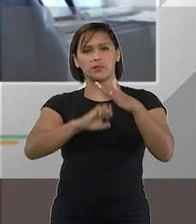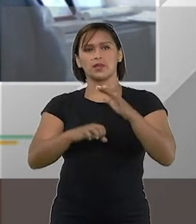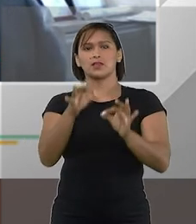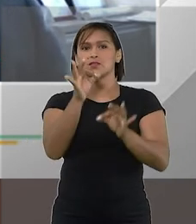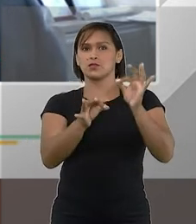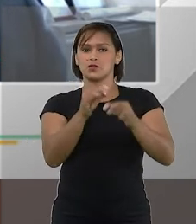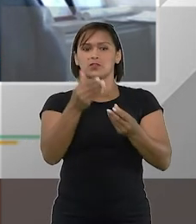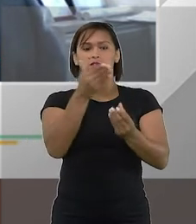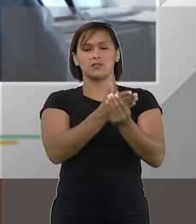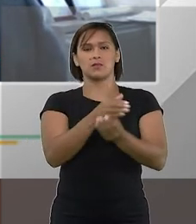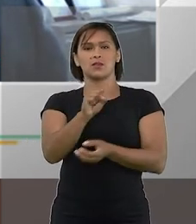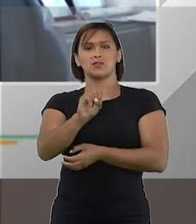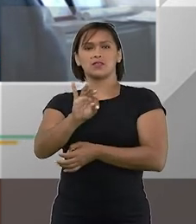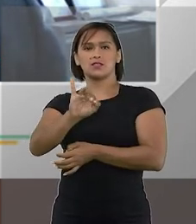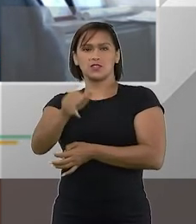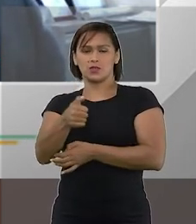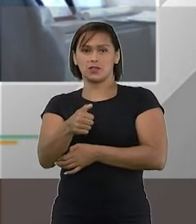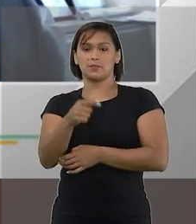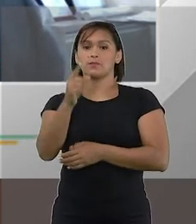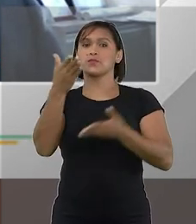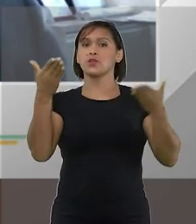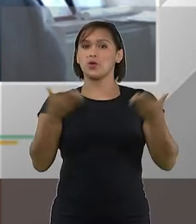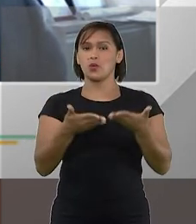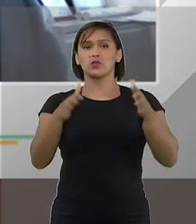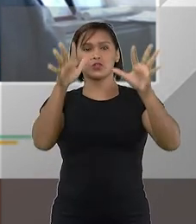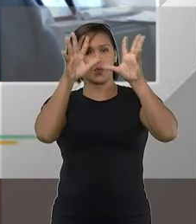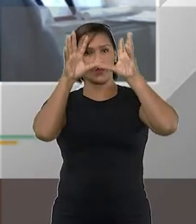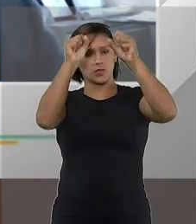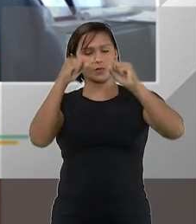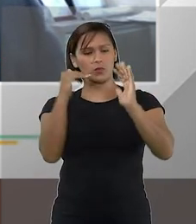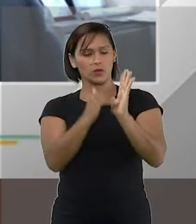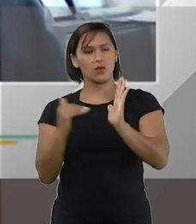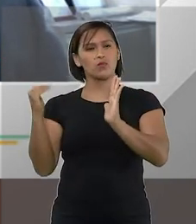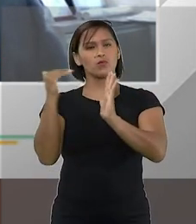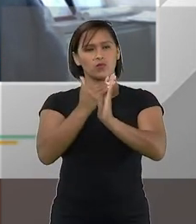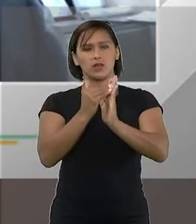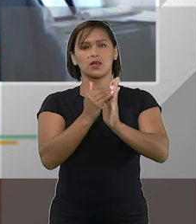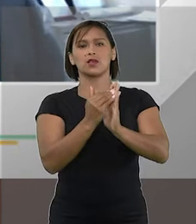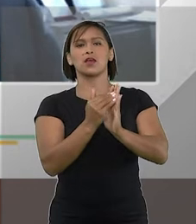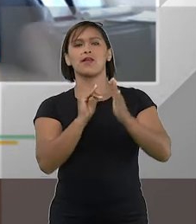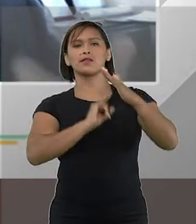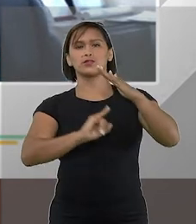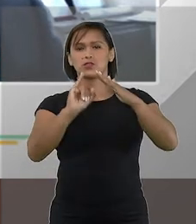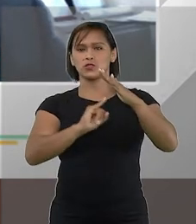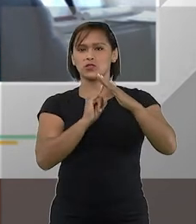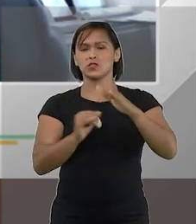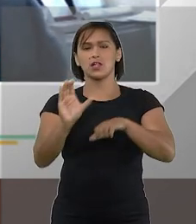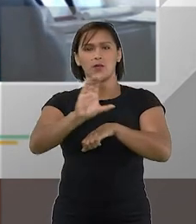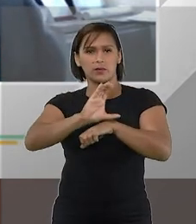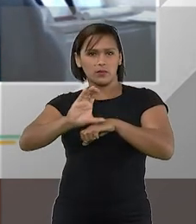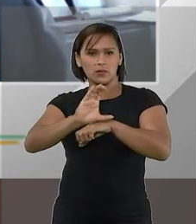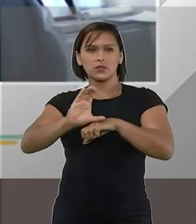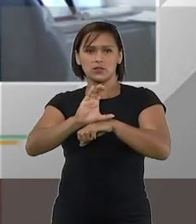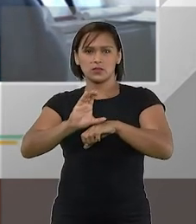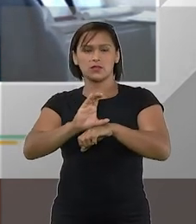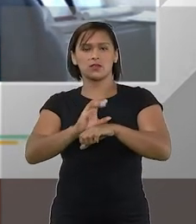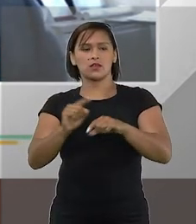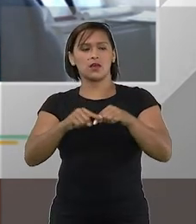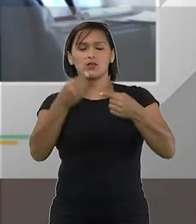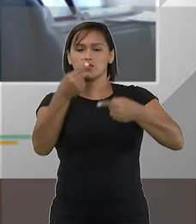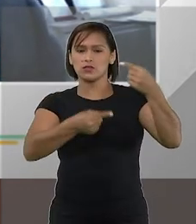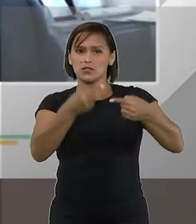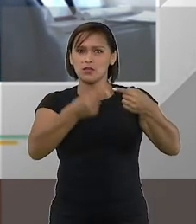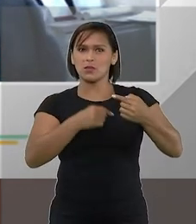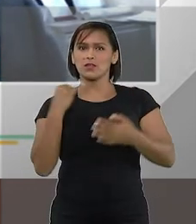e dos julgamentos no STJ o STJ está cumprindo a sua função institucional e constitucional de